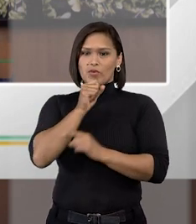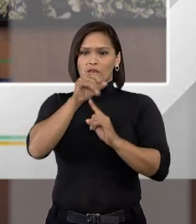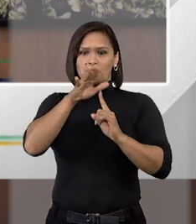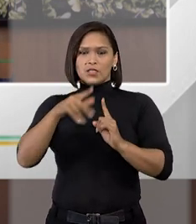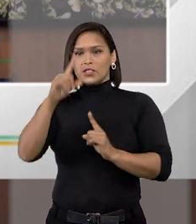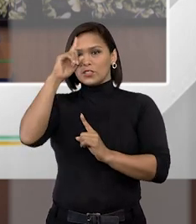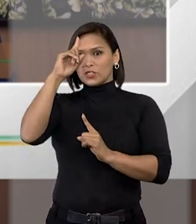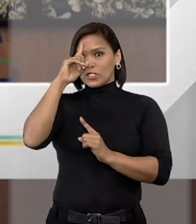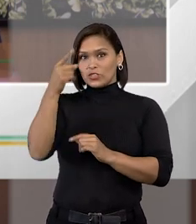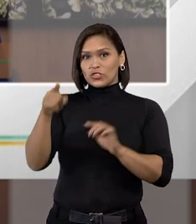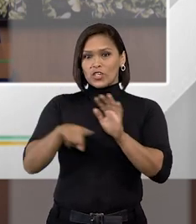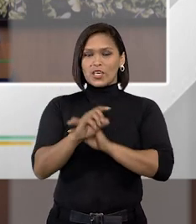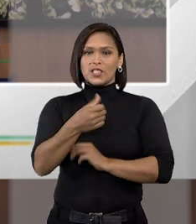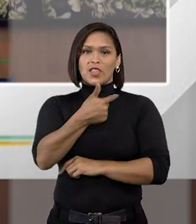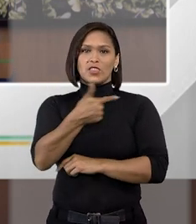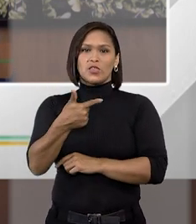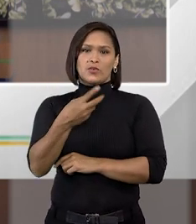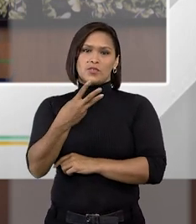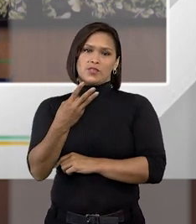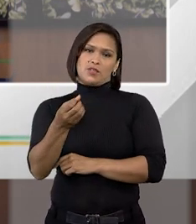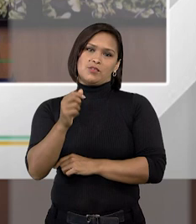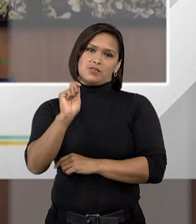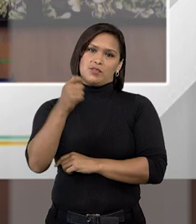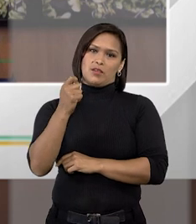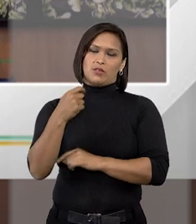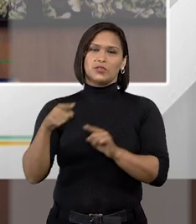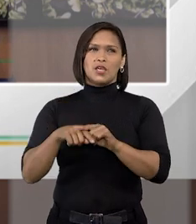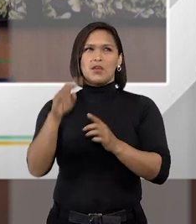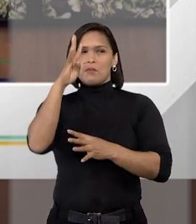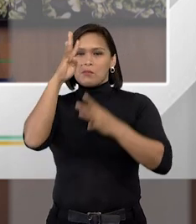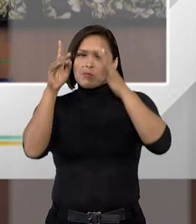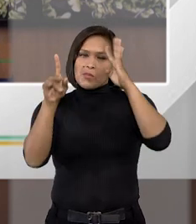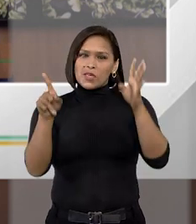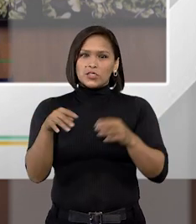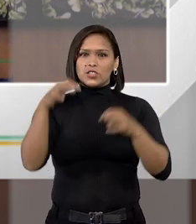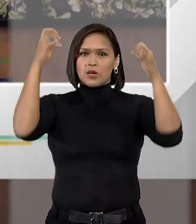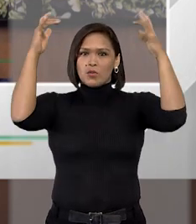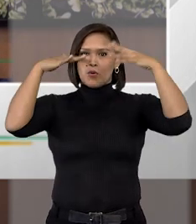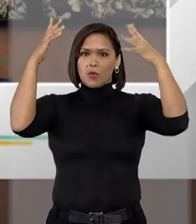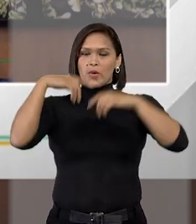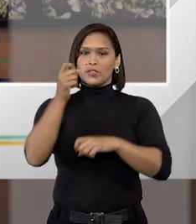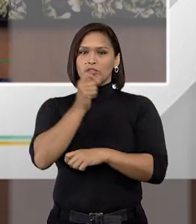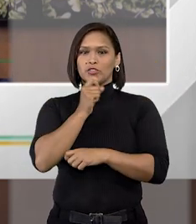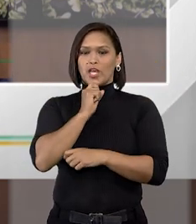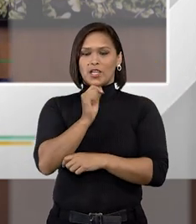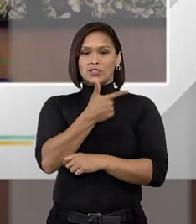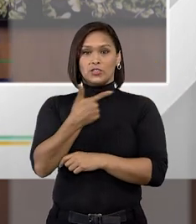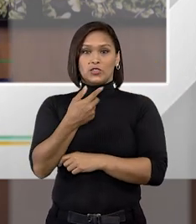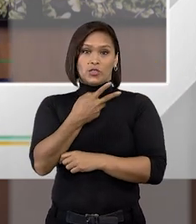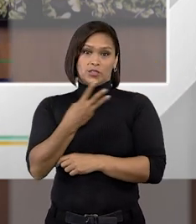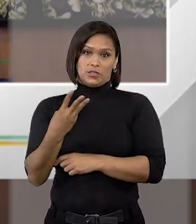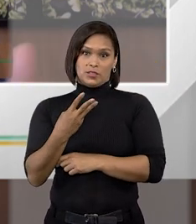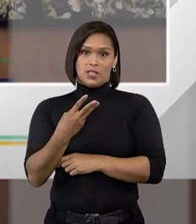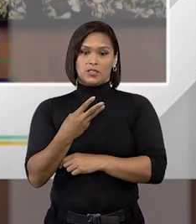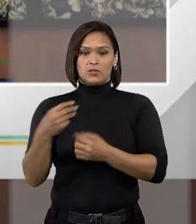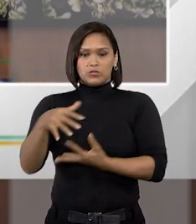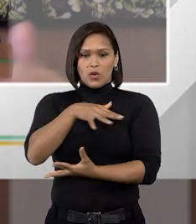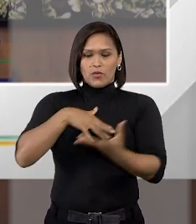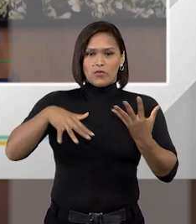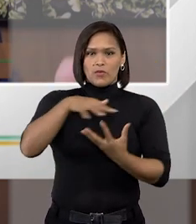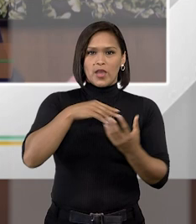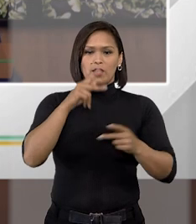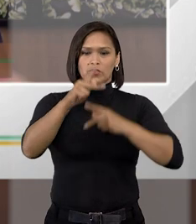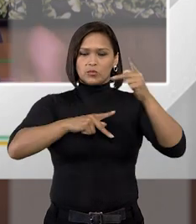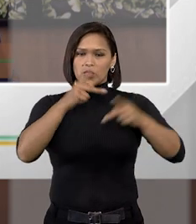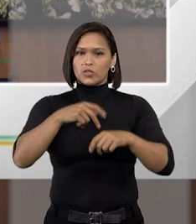tem dia que está 2, 3 graus imagina tomar banho gelado com 2, 3 graus no meio de uma multidão